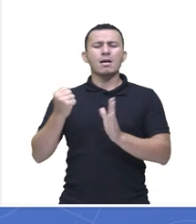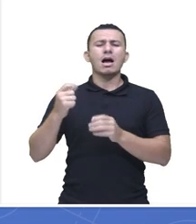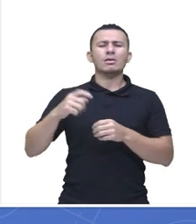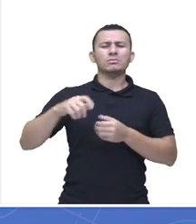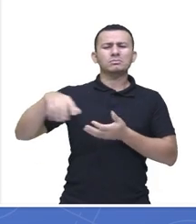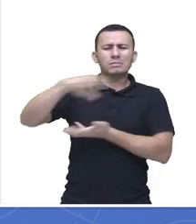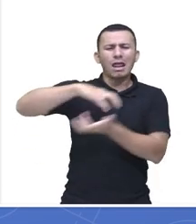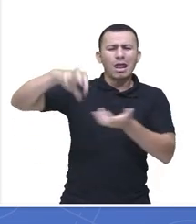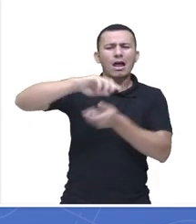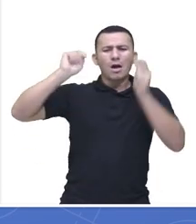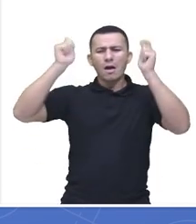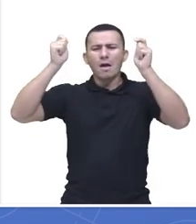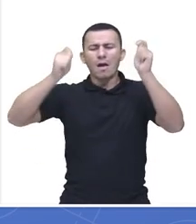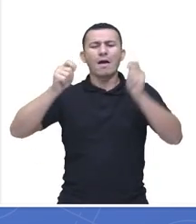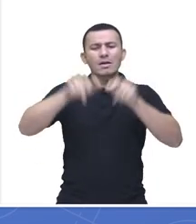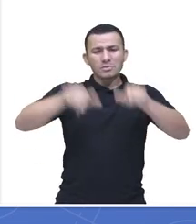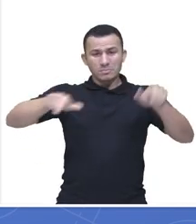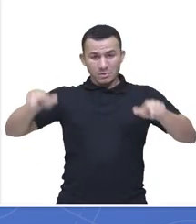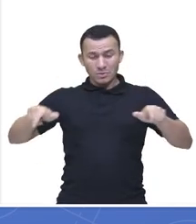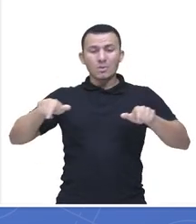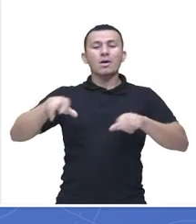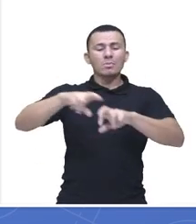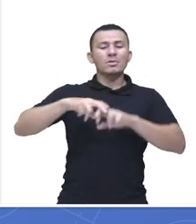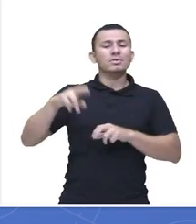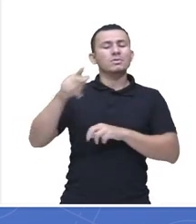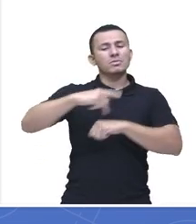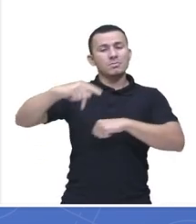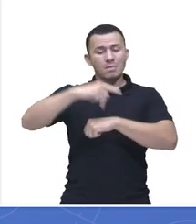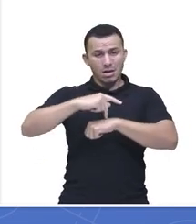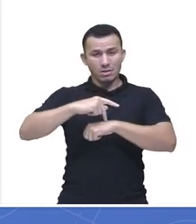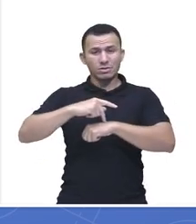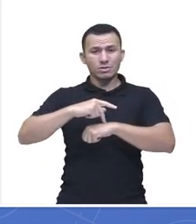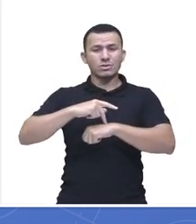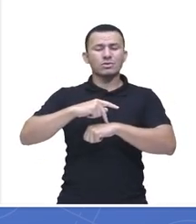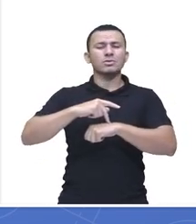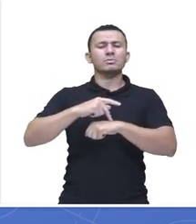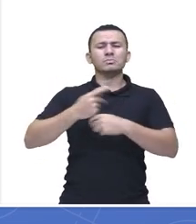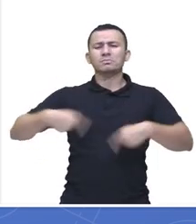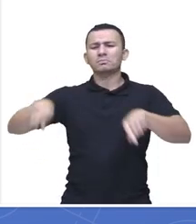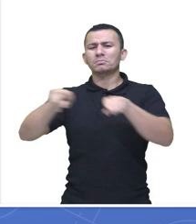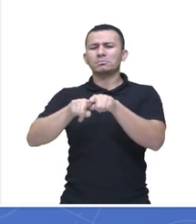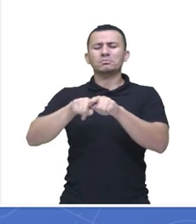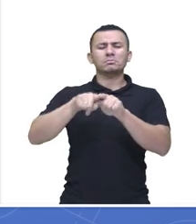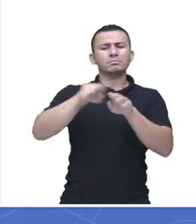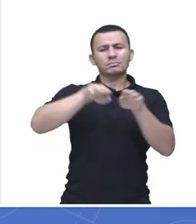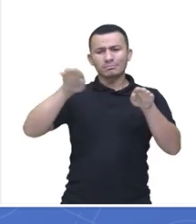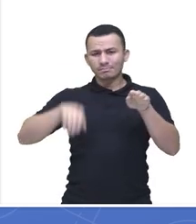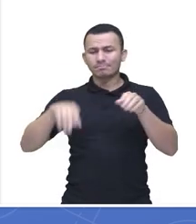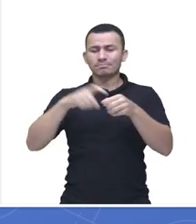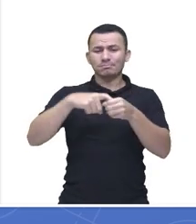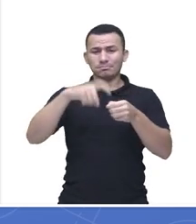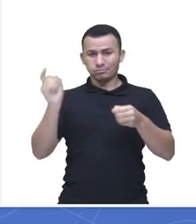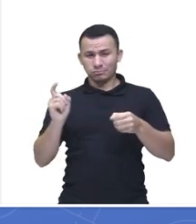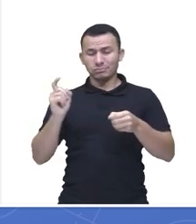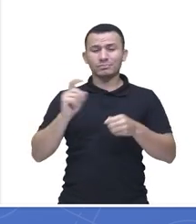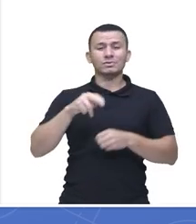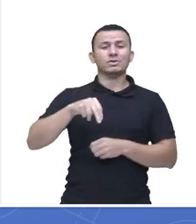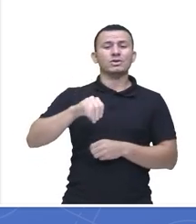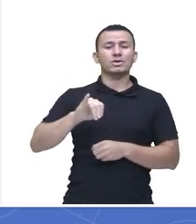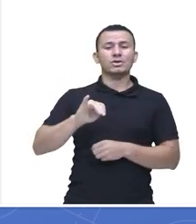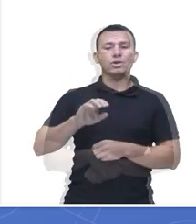uma série de greves e revoltas populares, pelo país que culminariam com a derrubada do regime de czaristas de Nicolau.